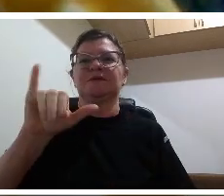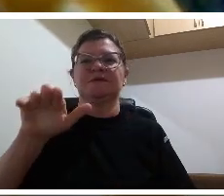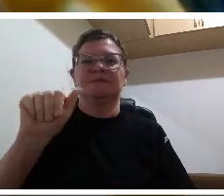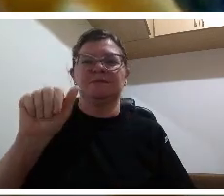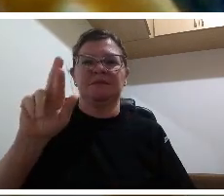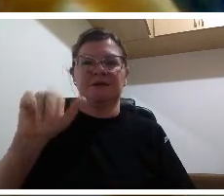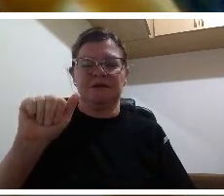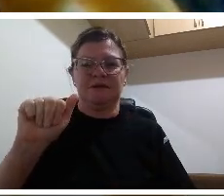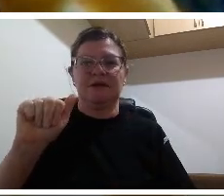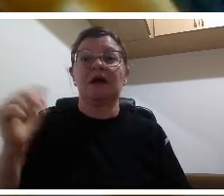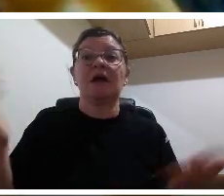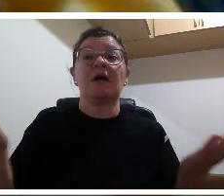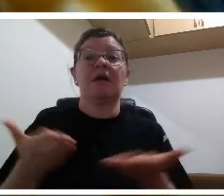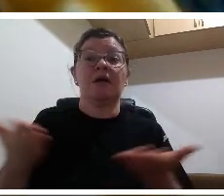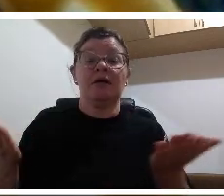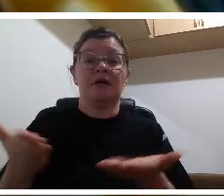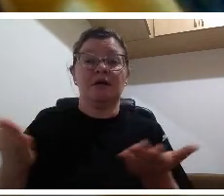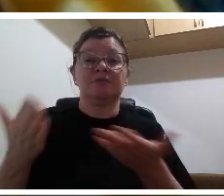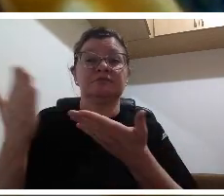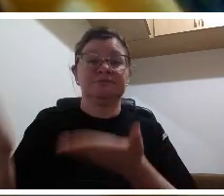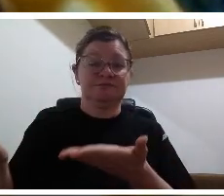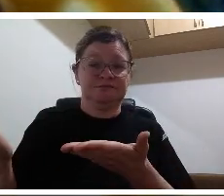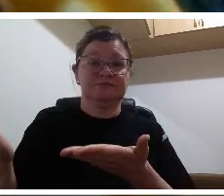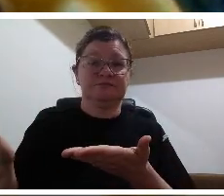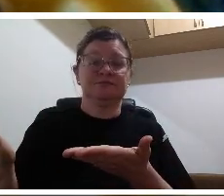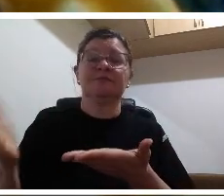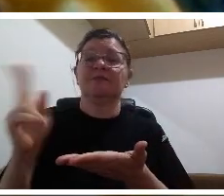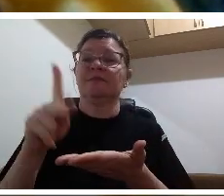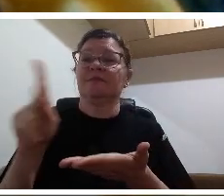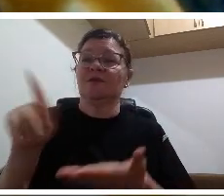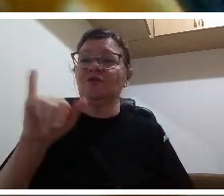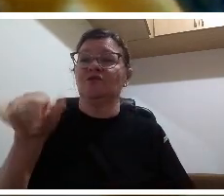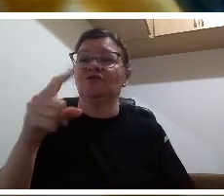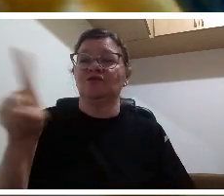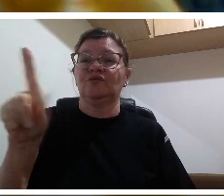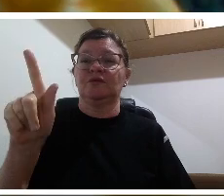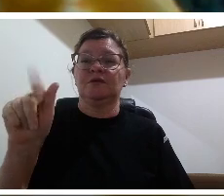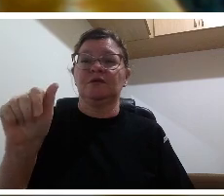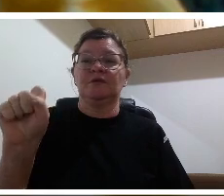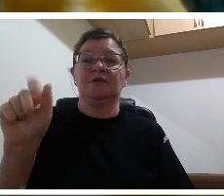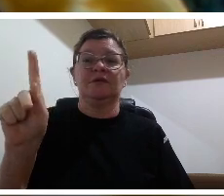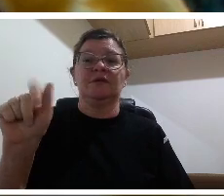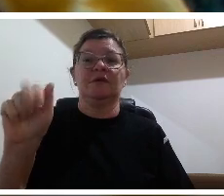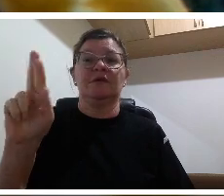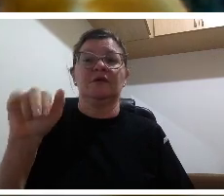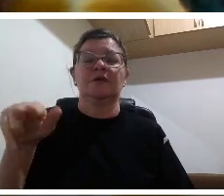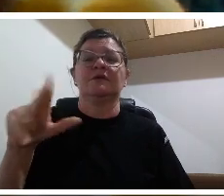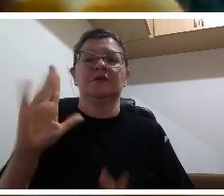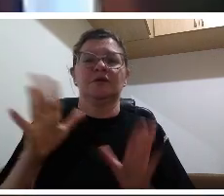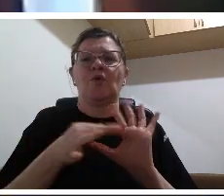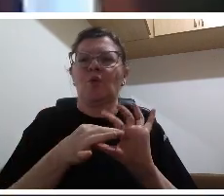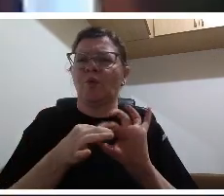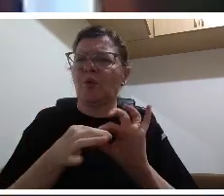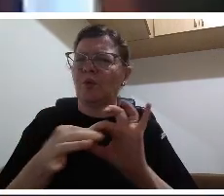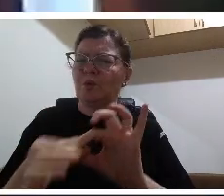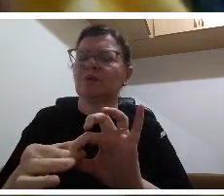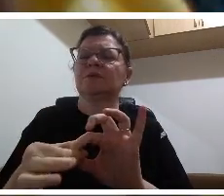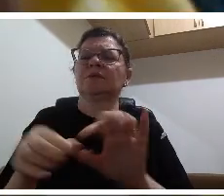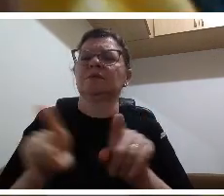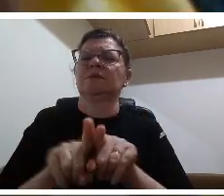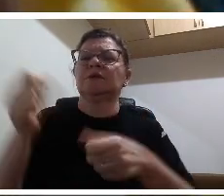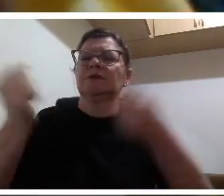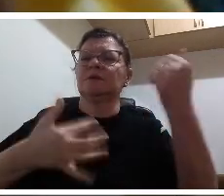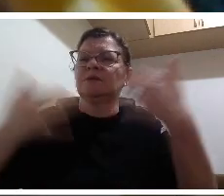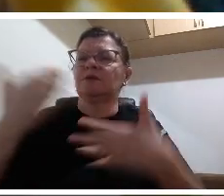esse diálogo tão importante para a nossa rede municipal de ensino professor João nossa gratidão